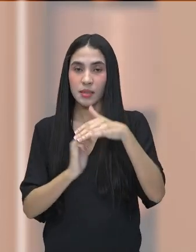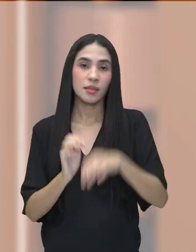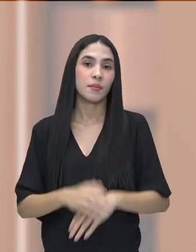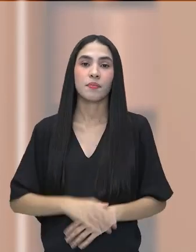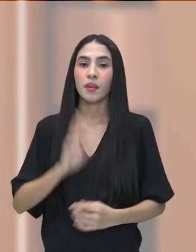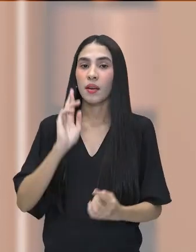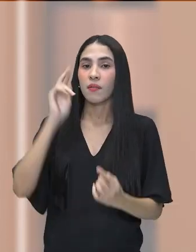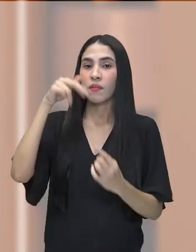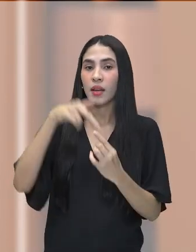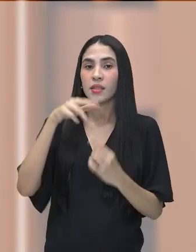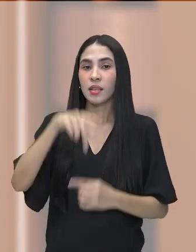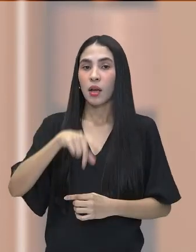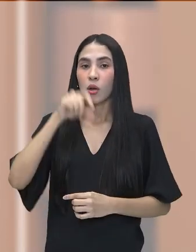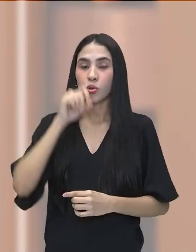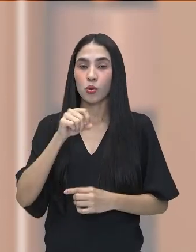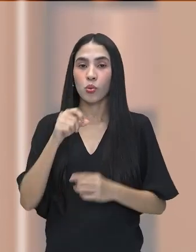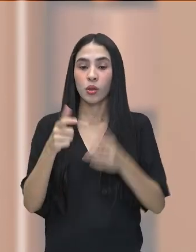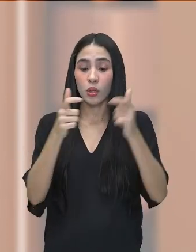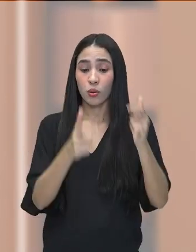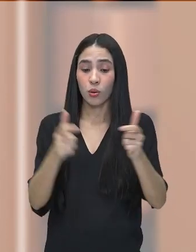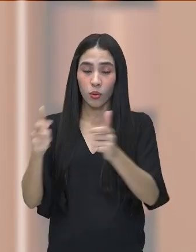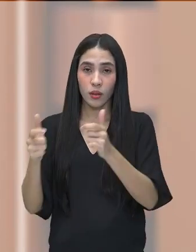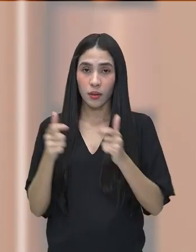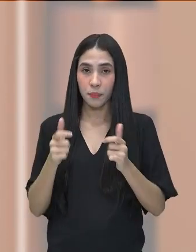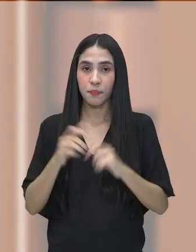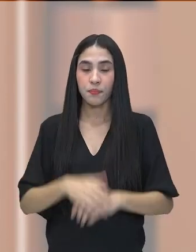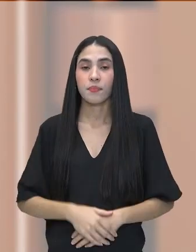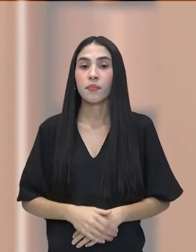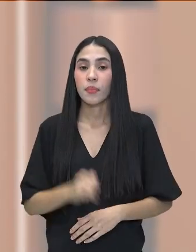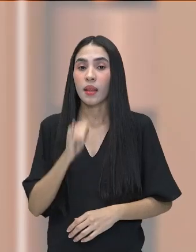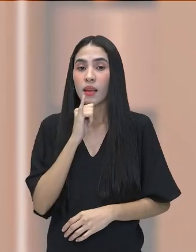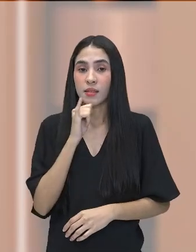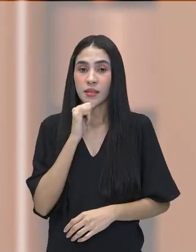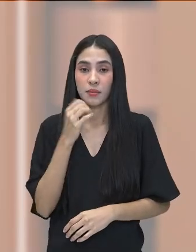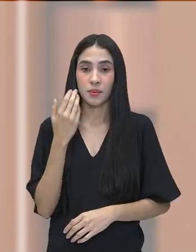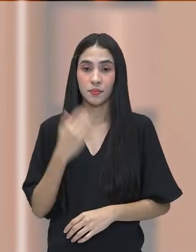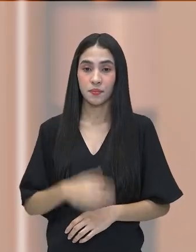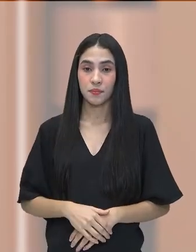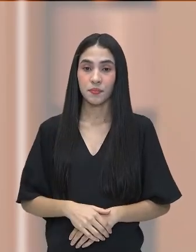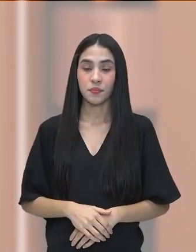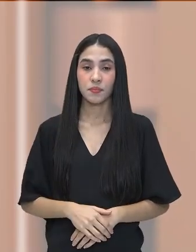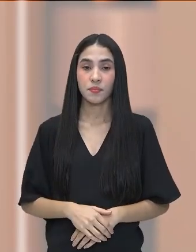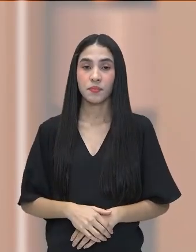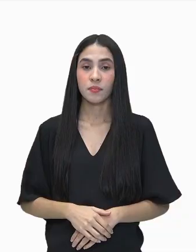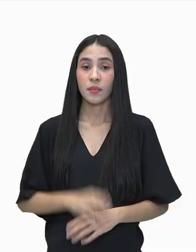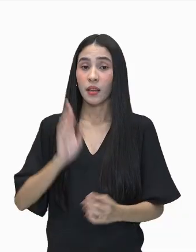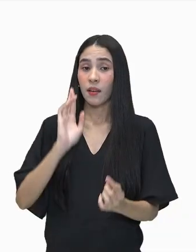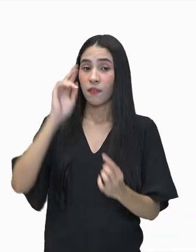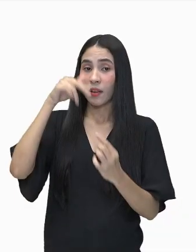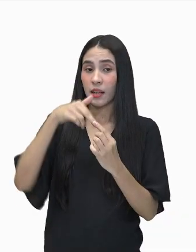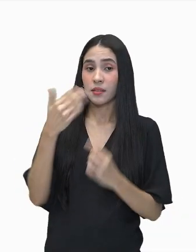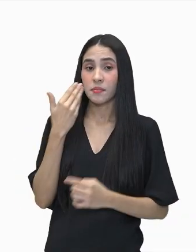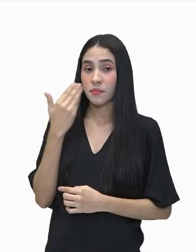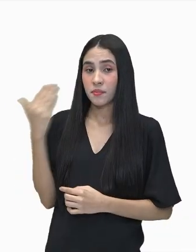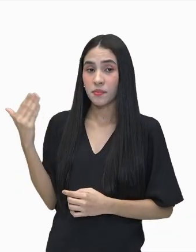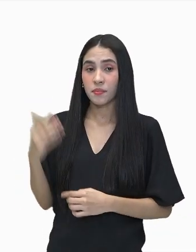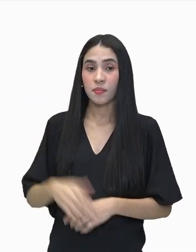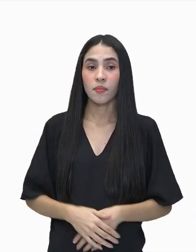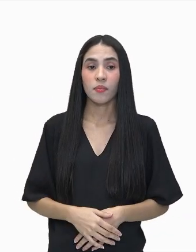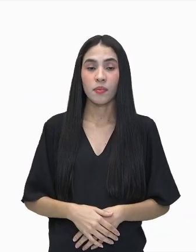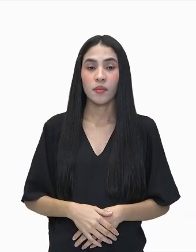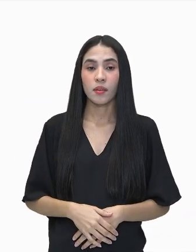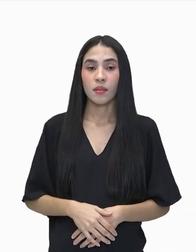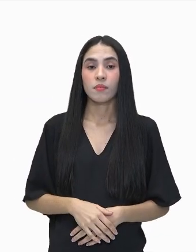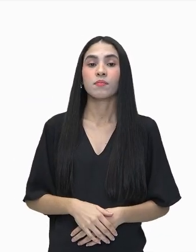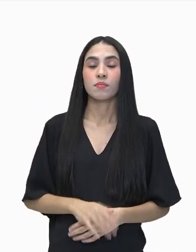refere à escolha da sua localização. Então, vamos dar uma olhada aqui. Esse item se refere à proximidade